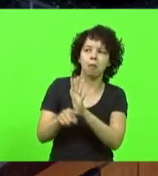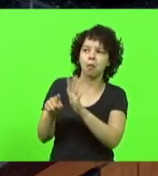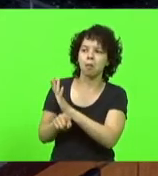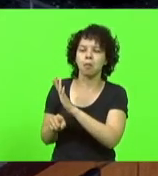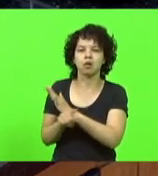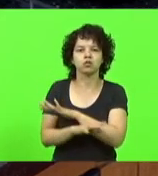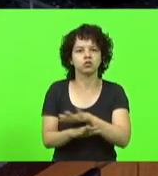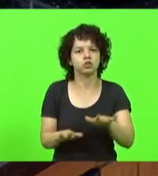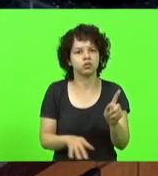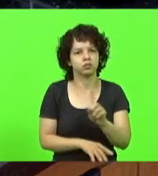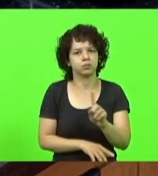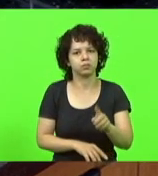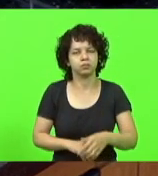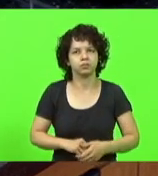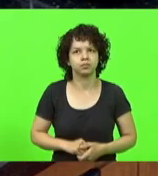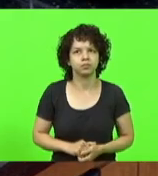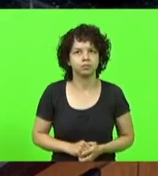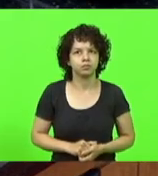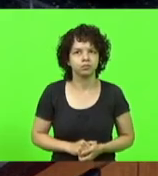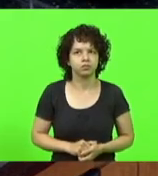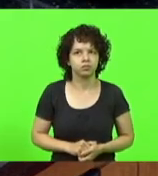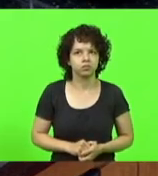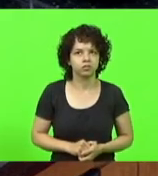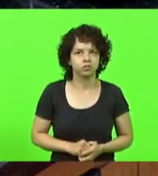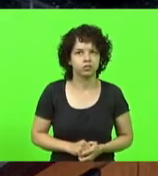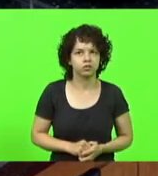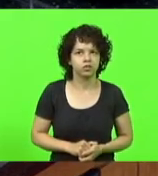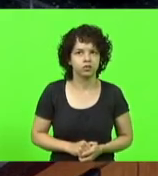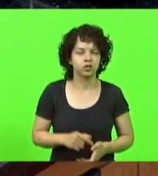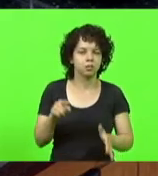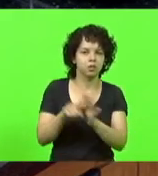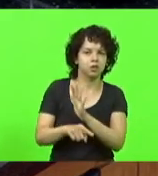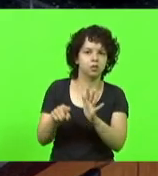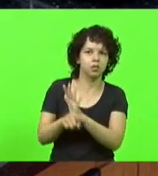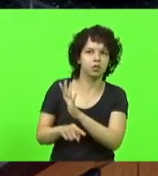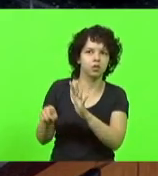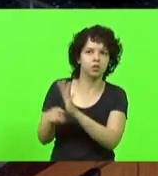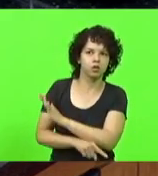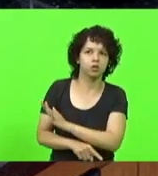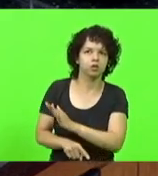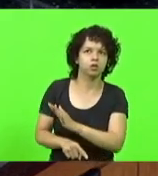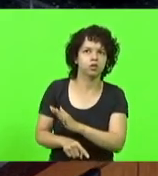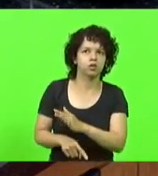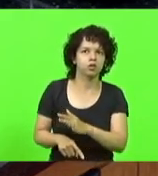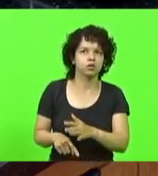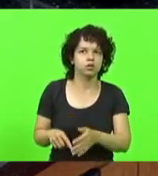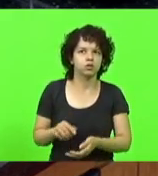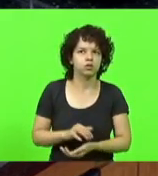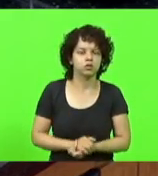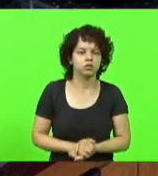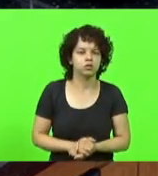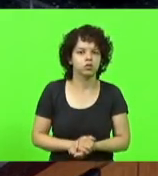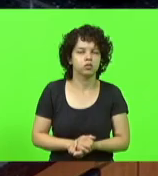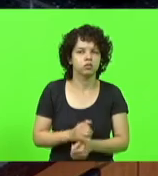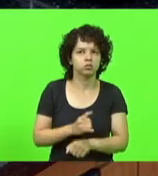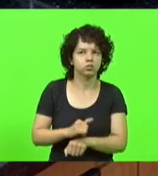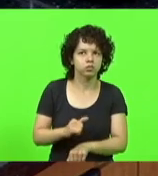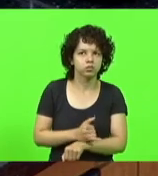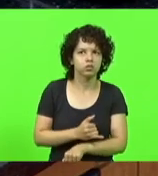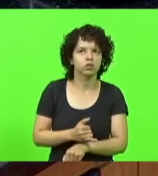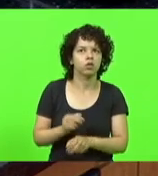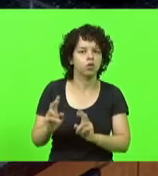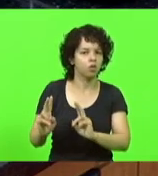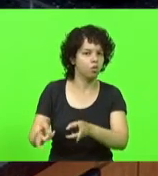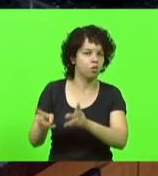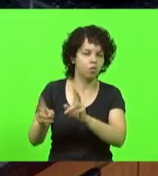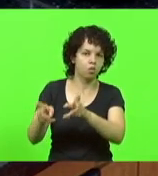um minuto para a conclusão, deputado. A gente questiona, questiona, adora a pílula, arruma subterfúgios e continua tudo